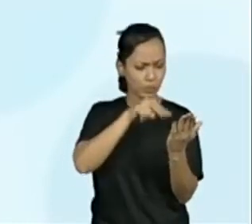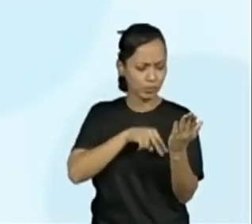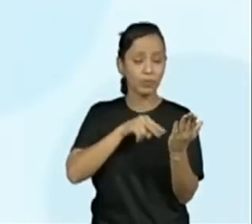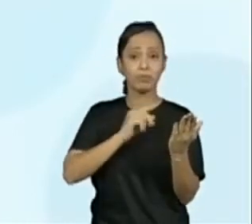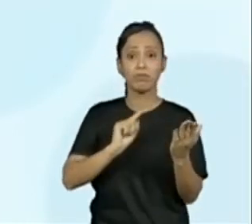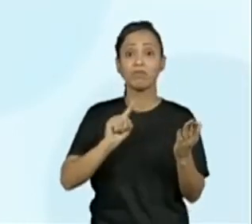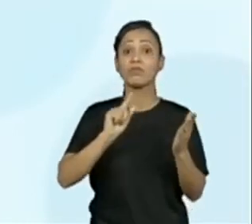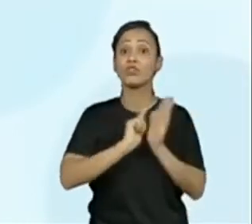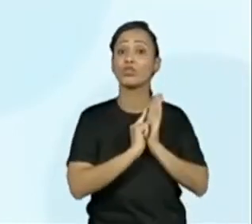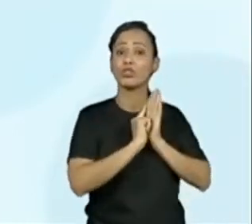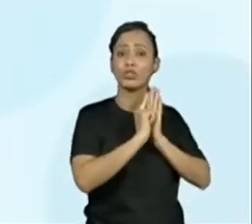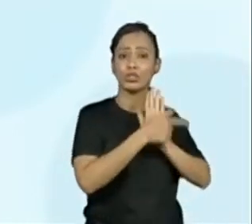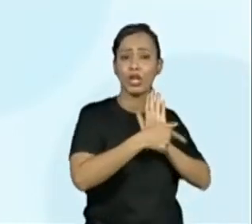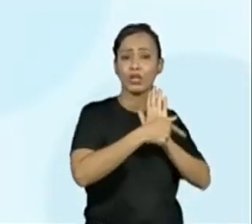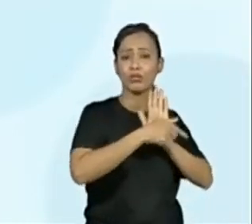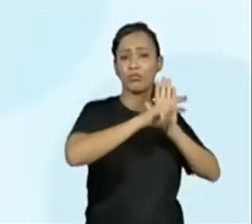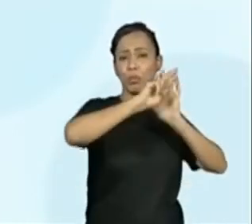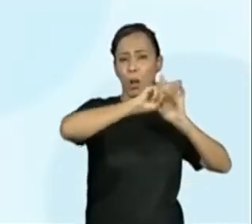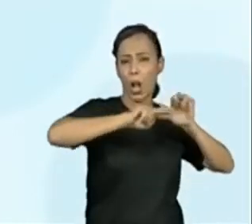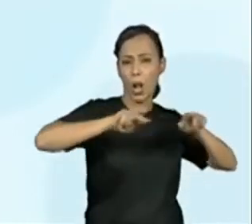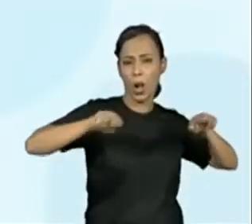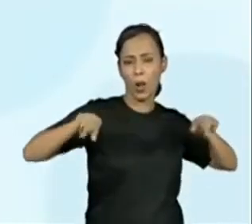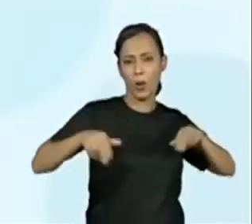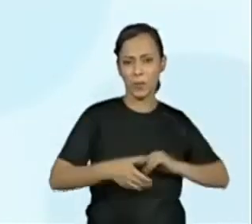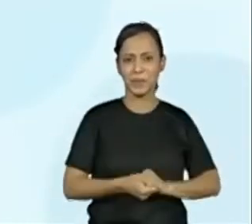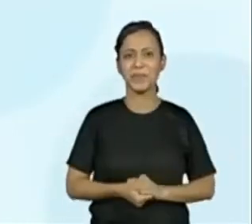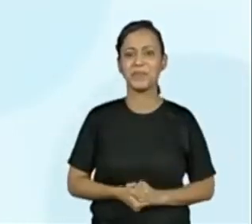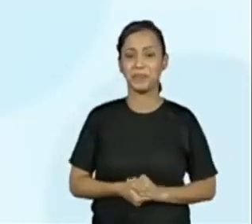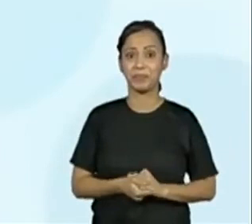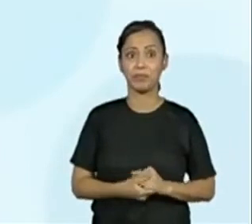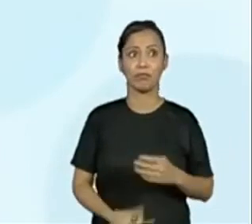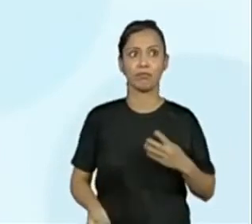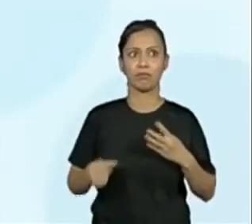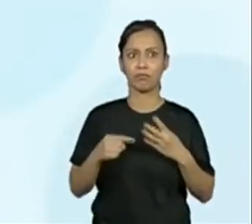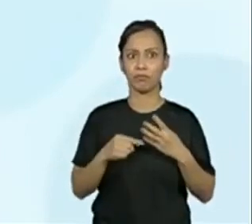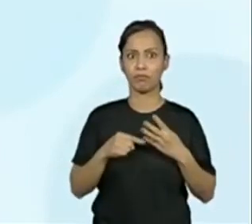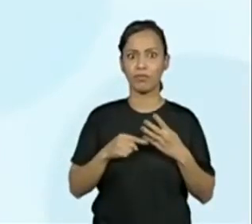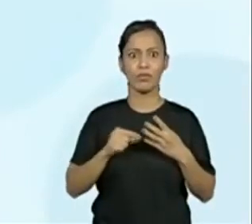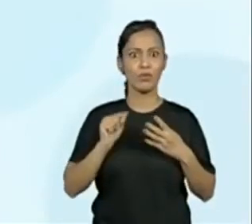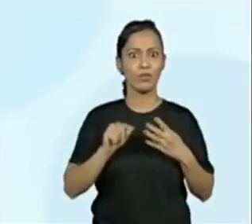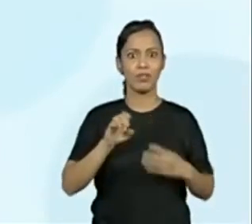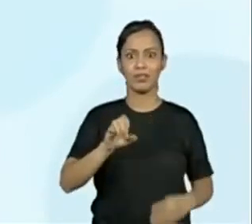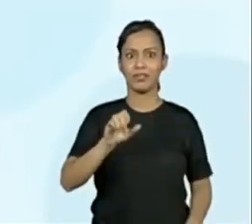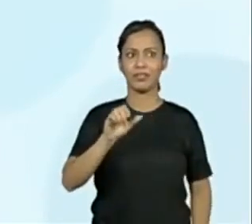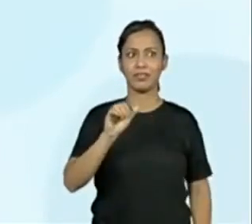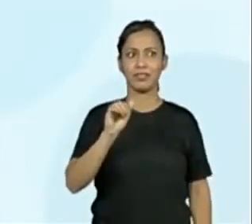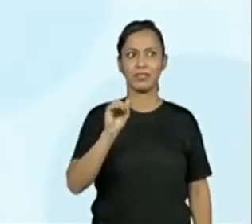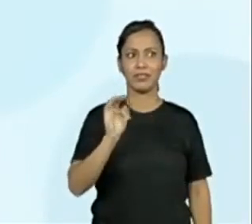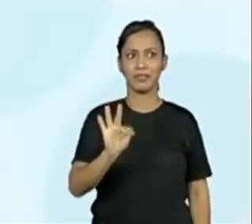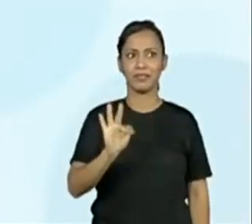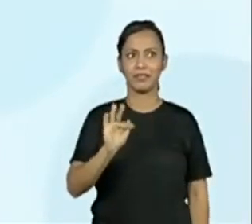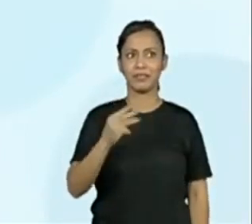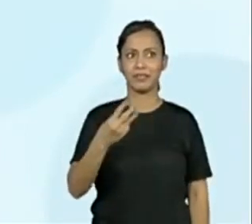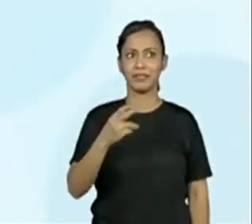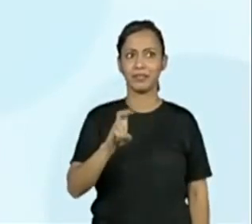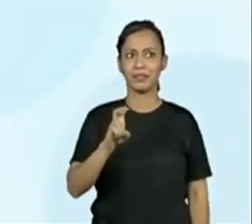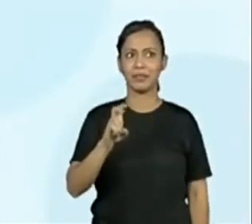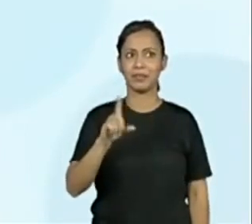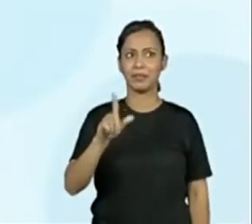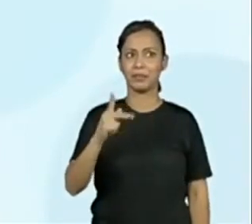gêneros textuais variados. A quarta habilidade que nós vamos trabalhar é a EF35LP03.